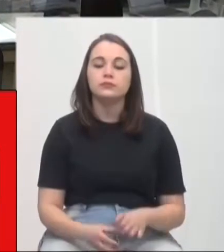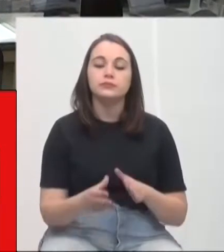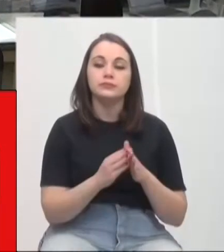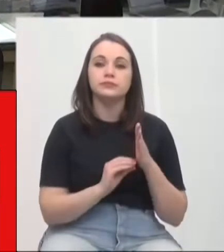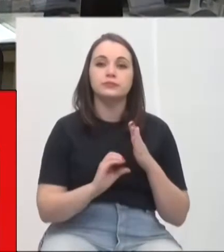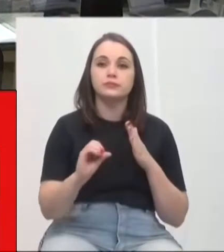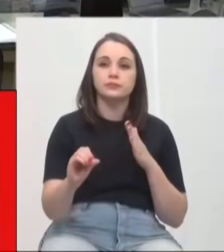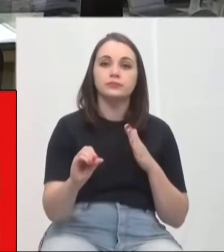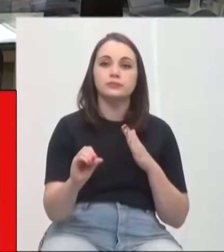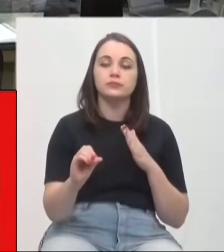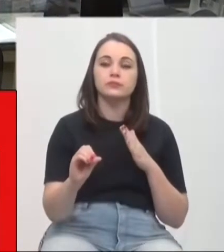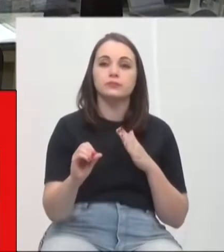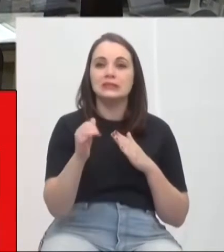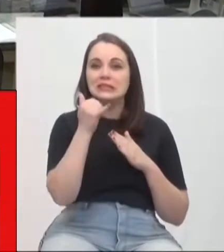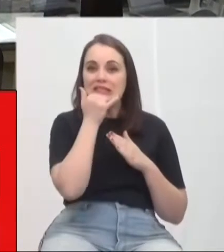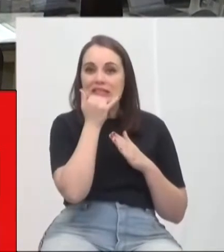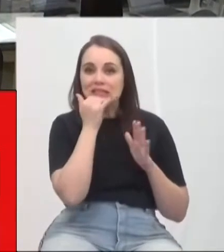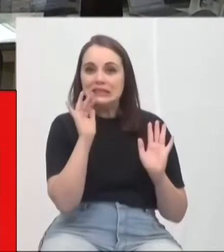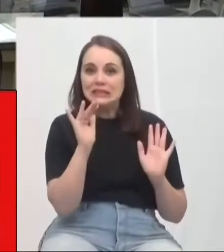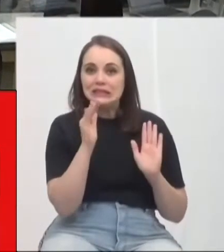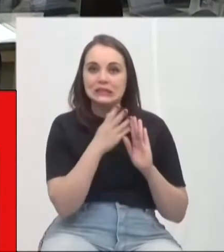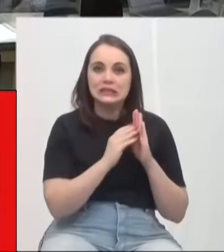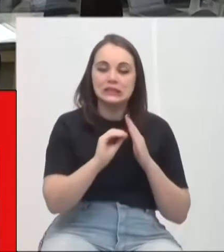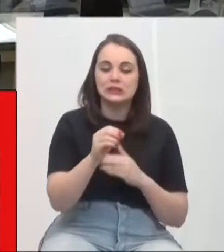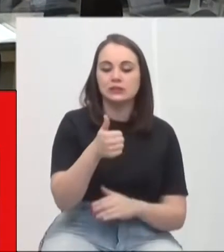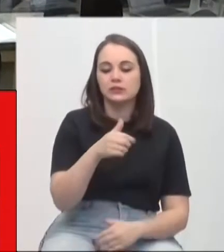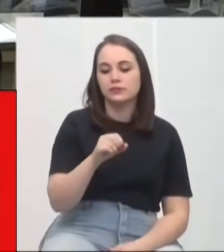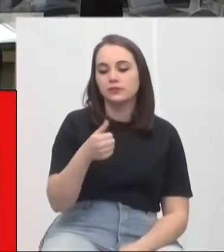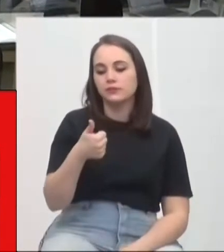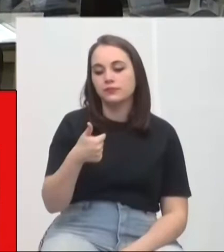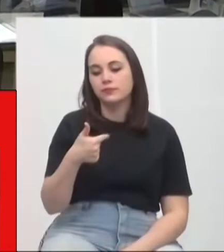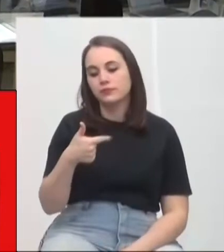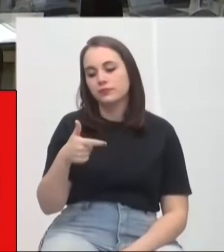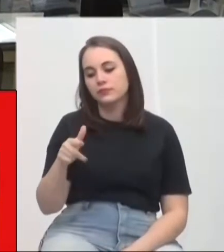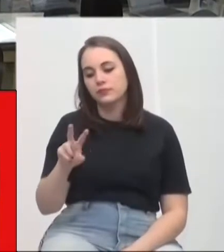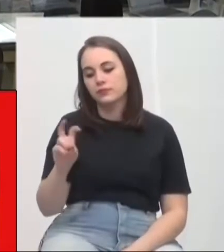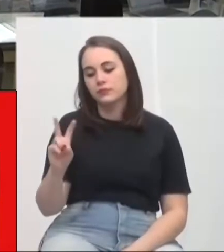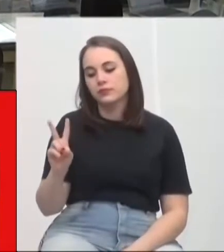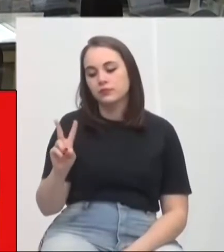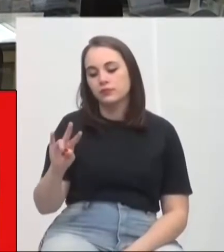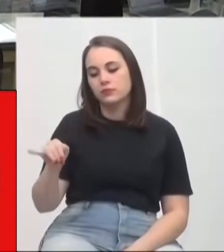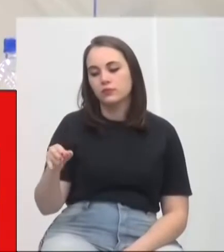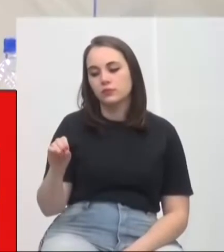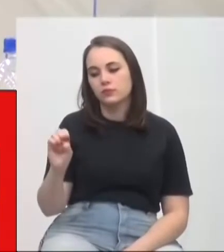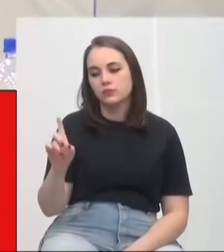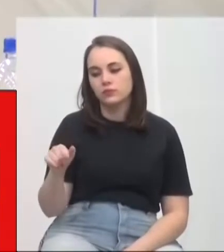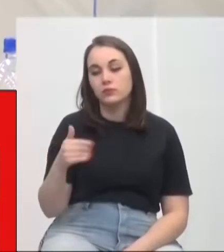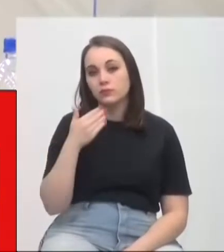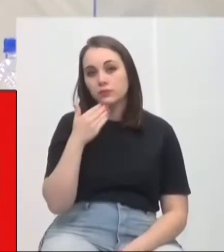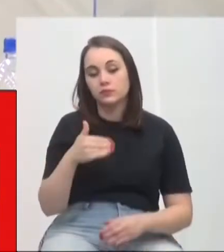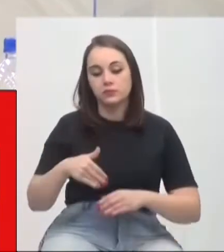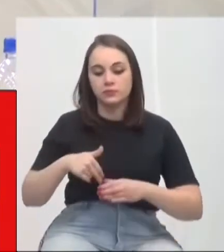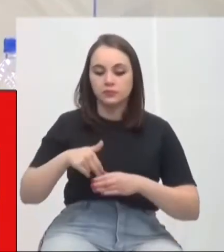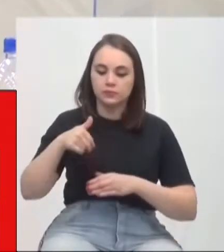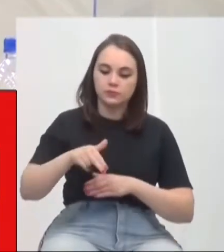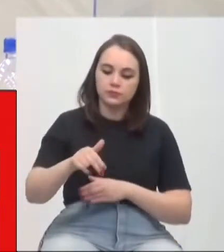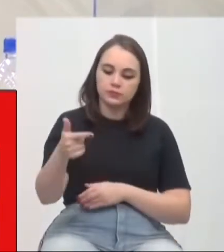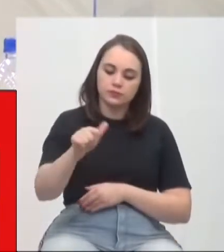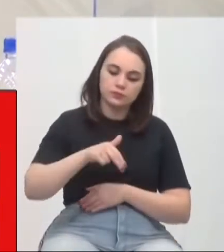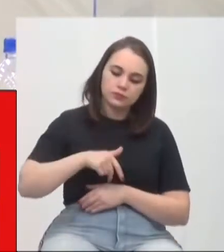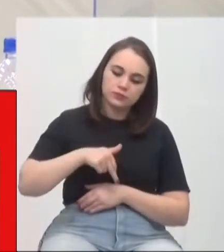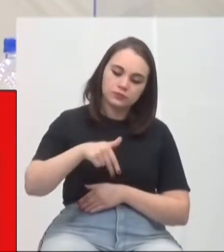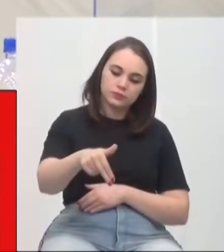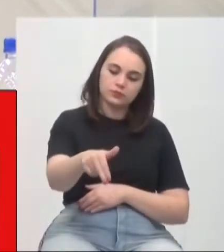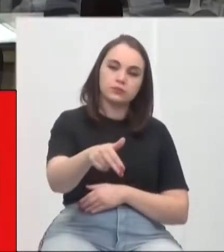Indicação... Desculpa, presidente. 10, 25, 20, 21, autor, vereador José Paulo Ferrarese, repintura na faixa de pedestre, da rua